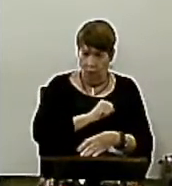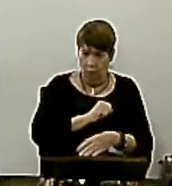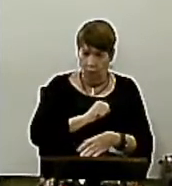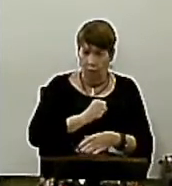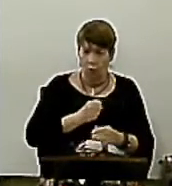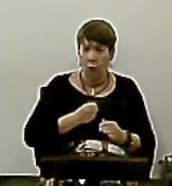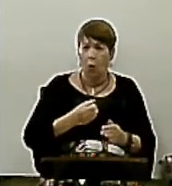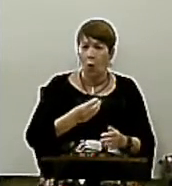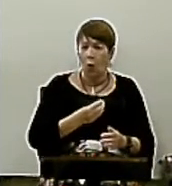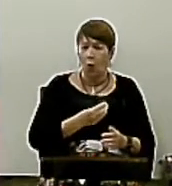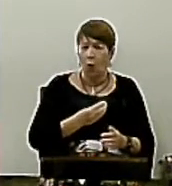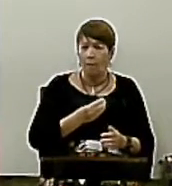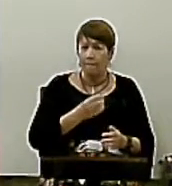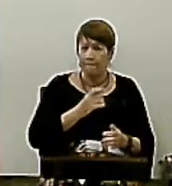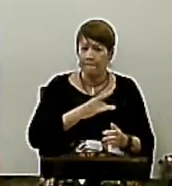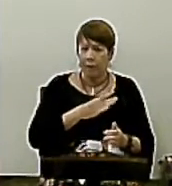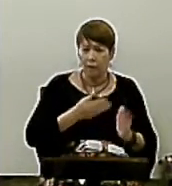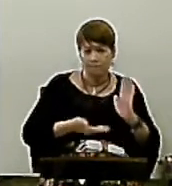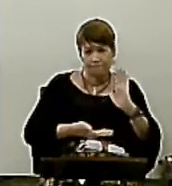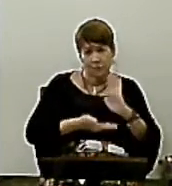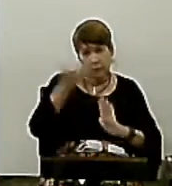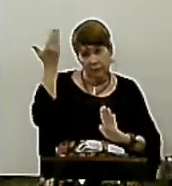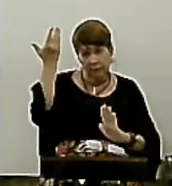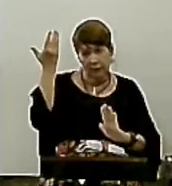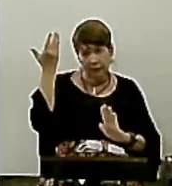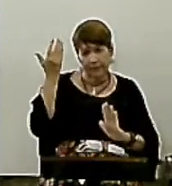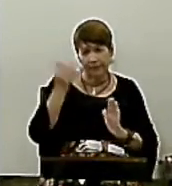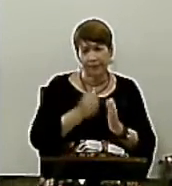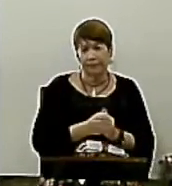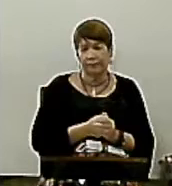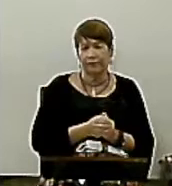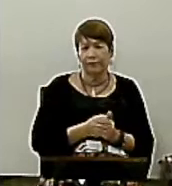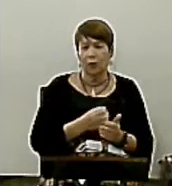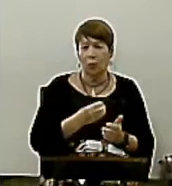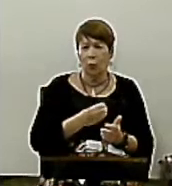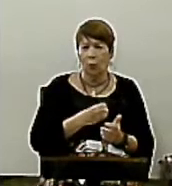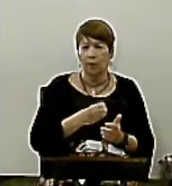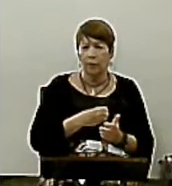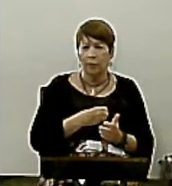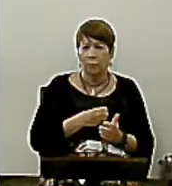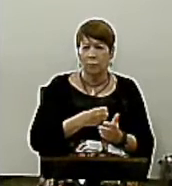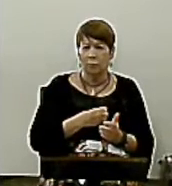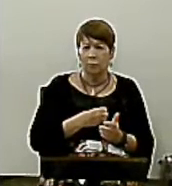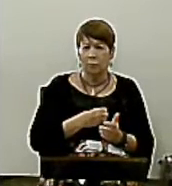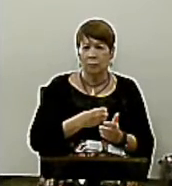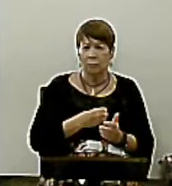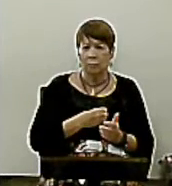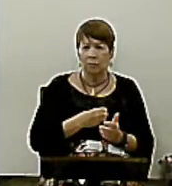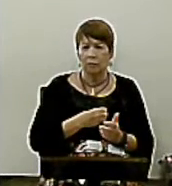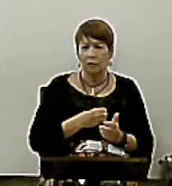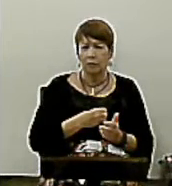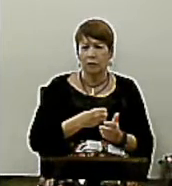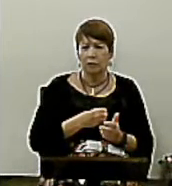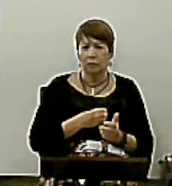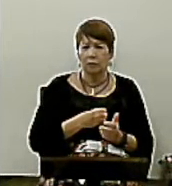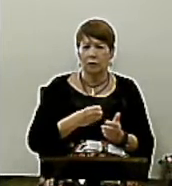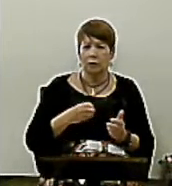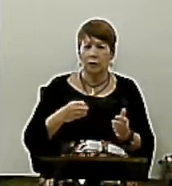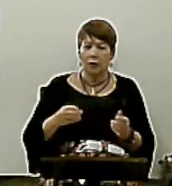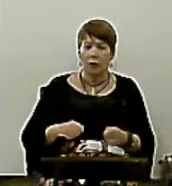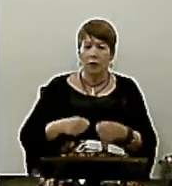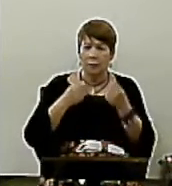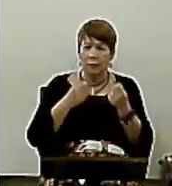medo Produz tormento Está escrito em 1 João capítulo 4 E a palavra Traduzida por